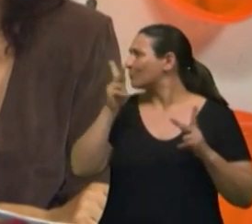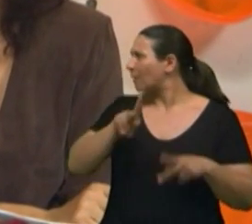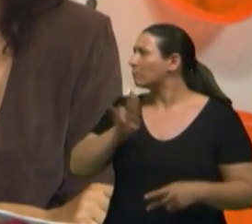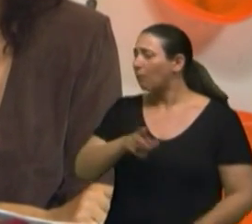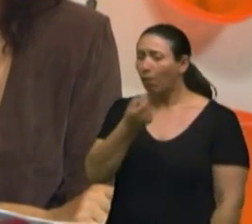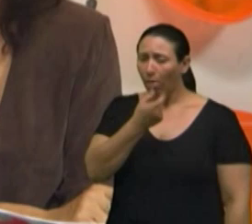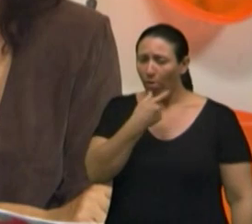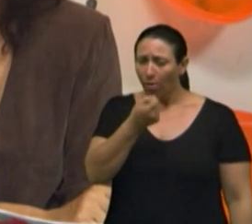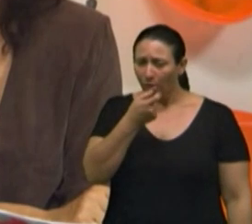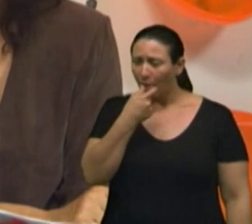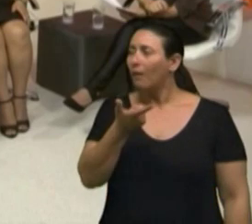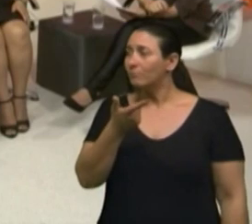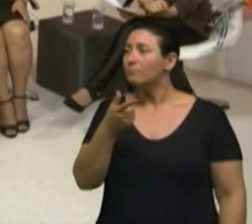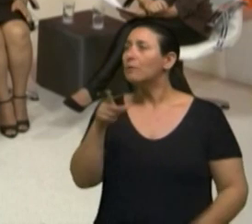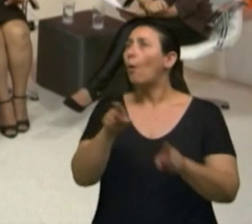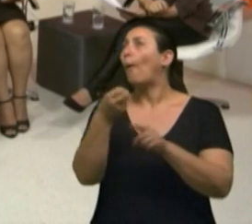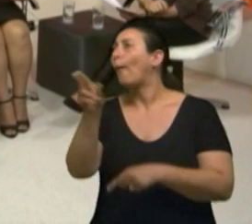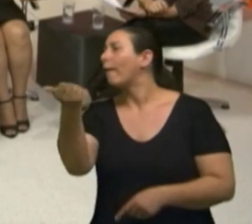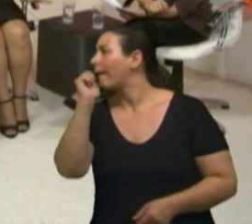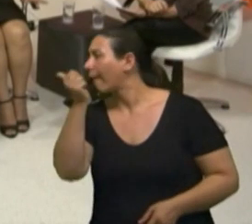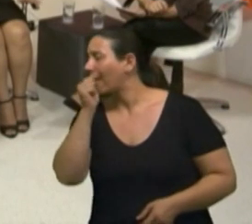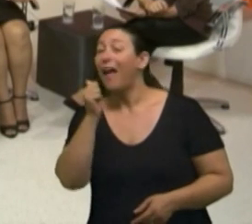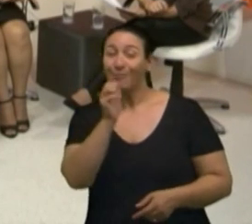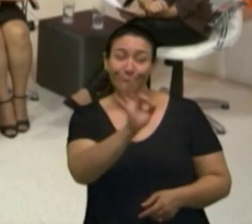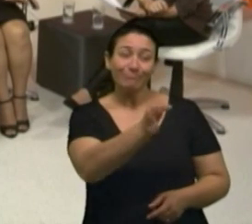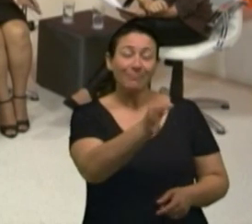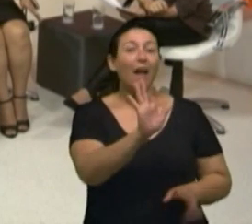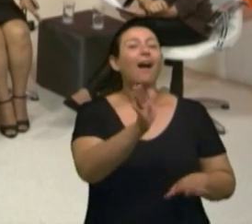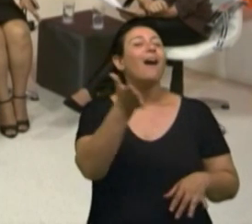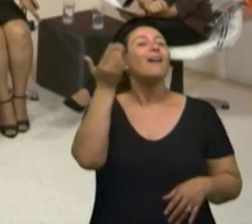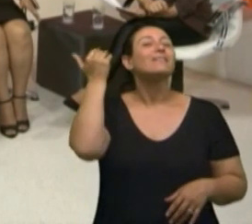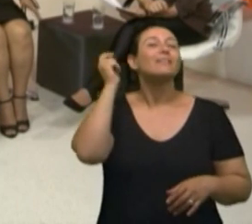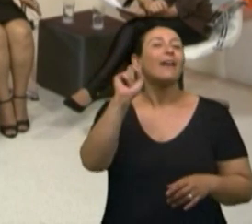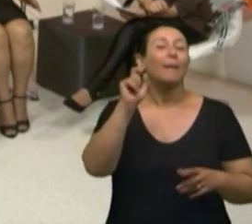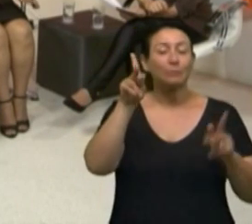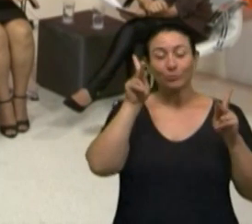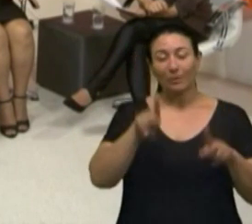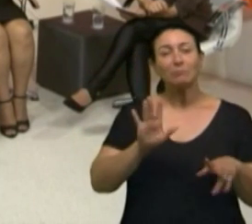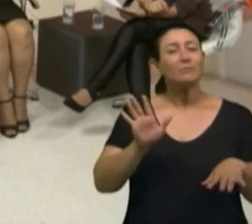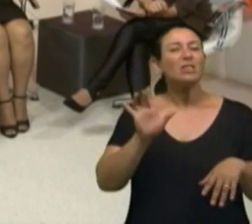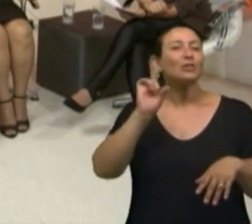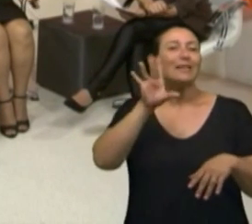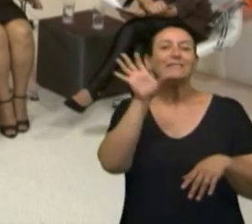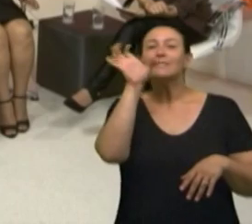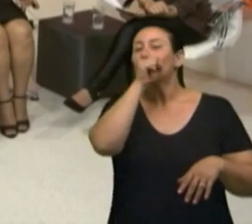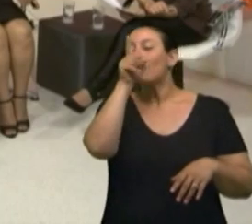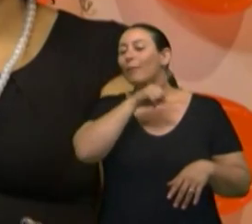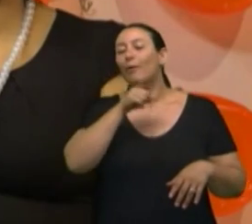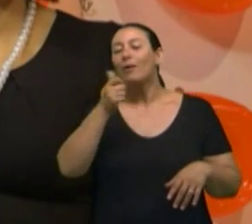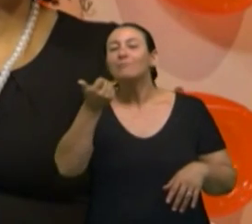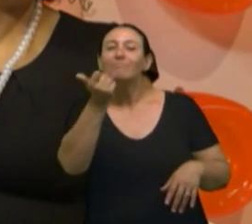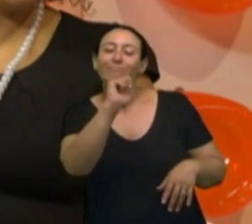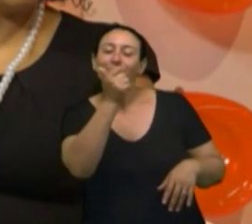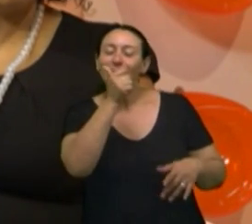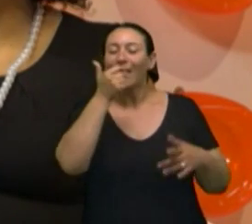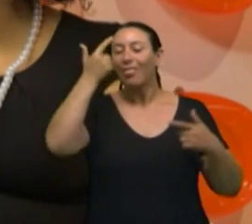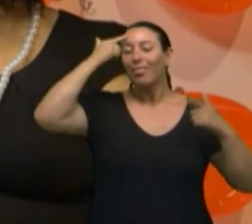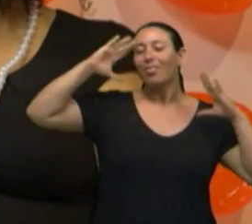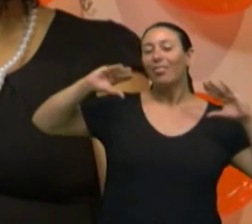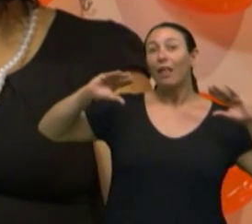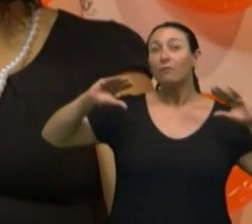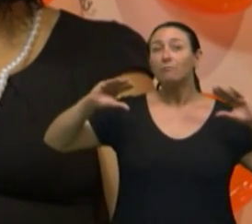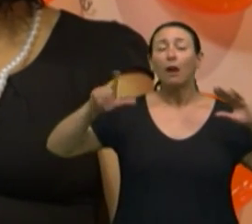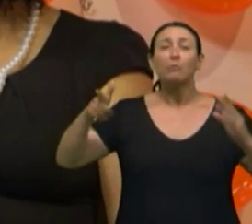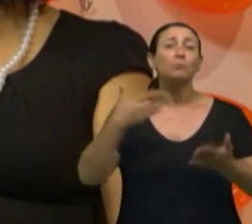química, Bebida. Porque aí, aquela bebidinha que era só para um fim de semana, ela pode passar a ser